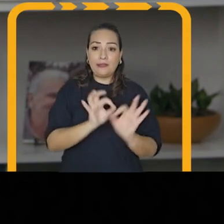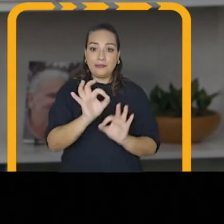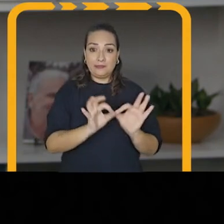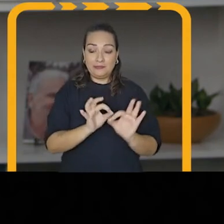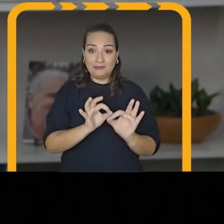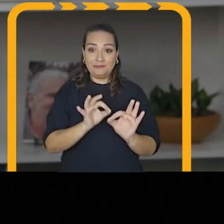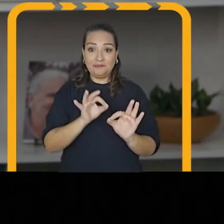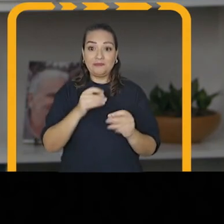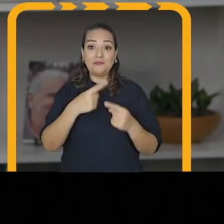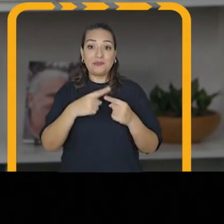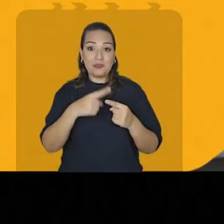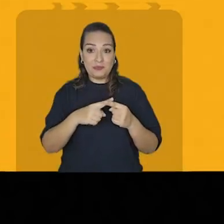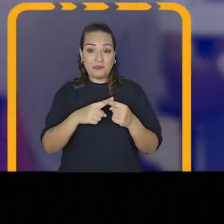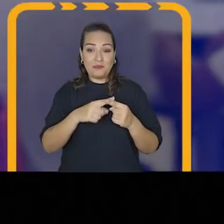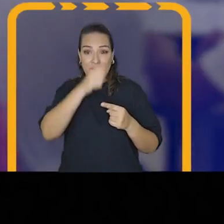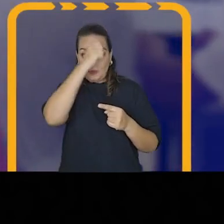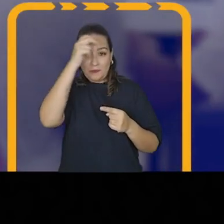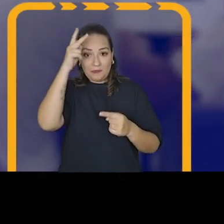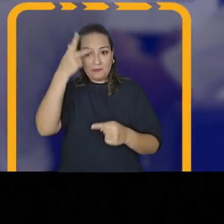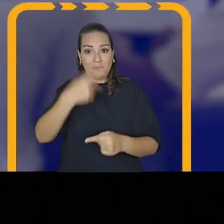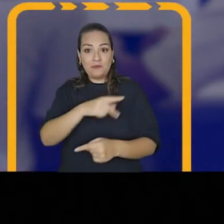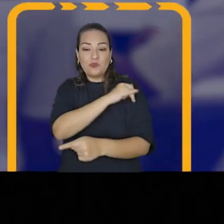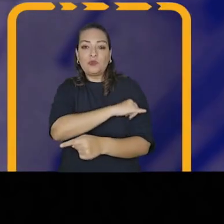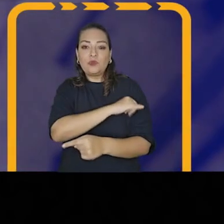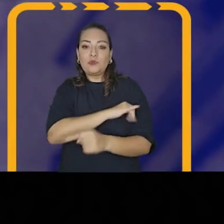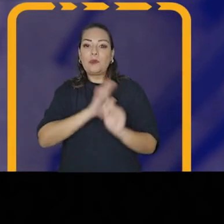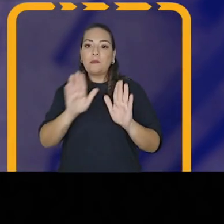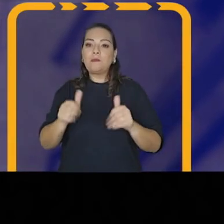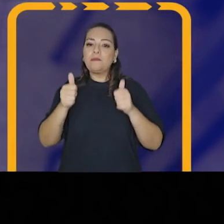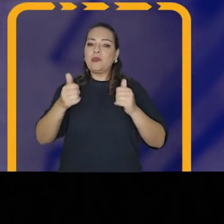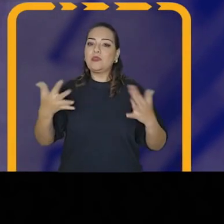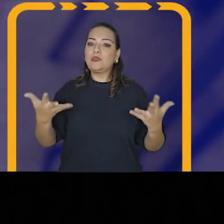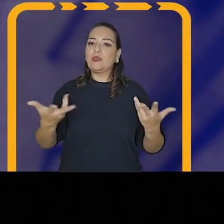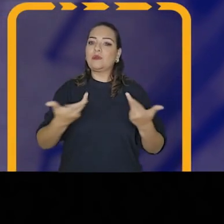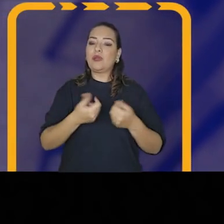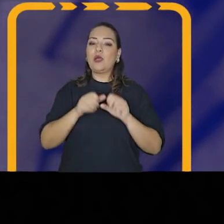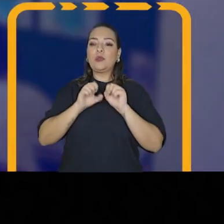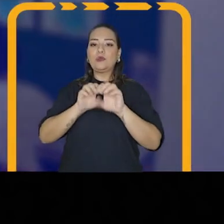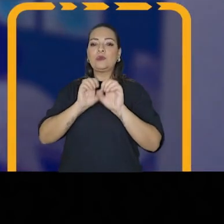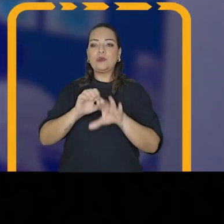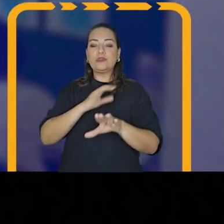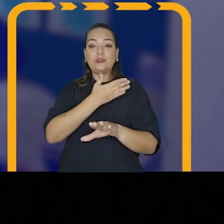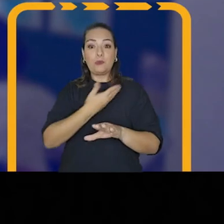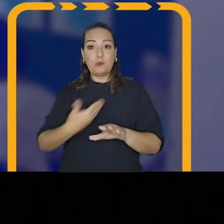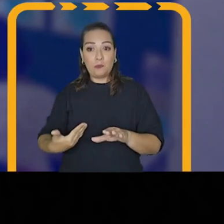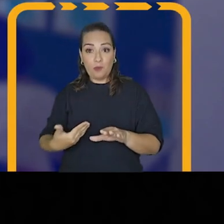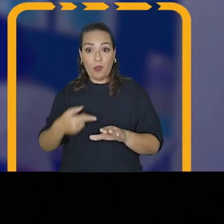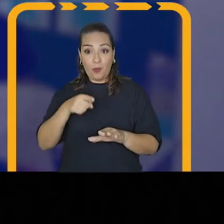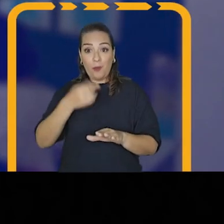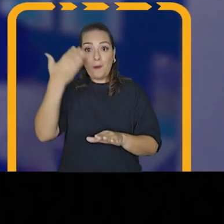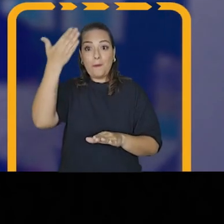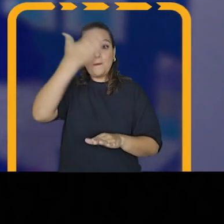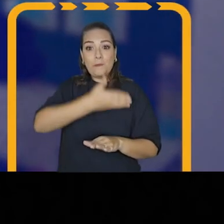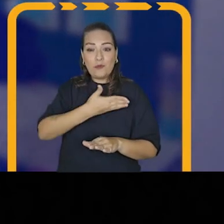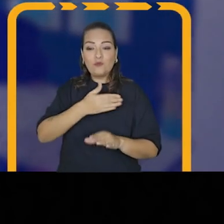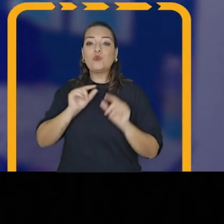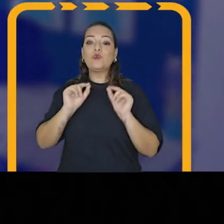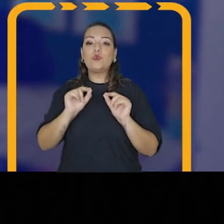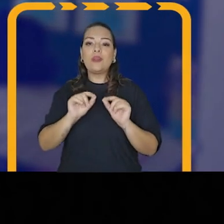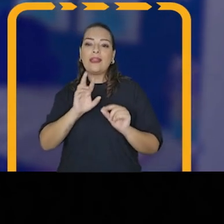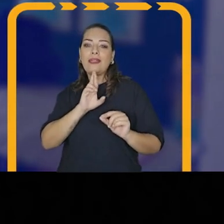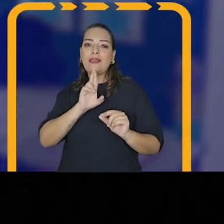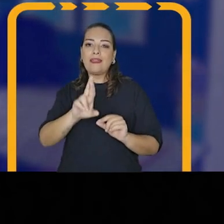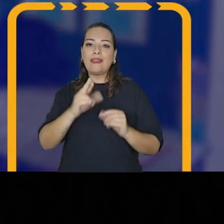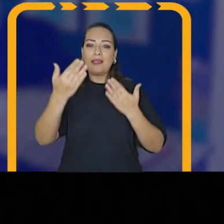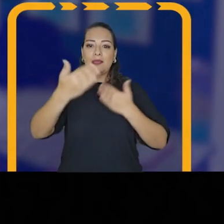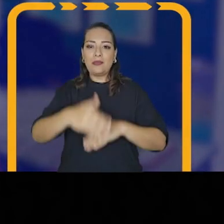da qualidade do ensino público. E o que provou isso foram os nossos resultados na prova do IDEB, que é o Exame Nacional que